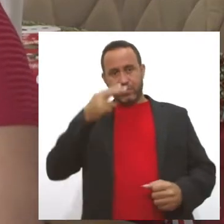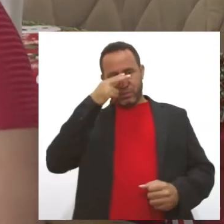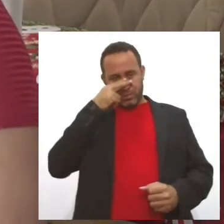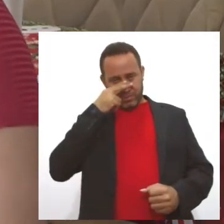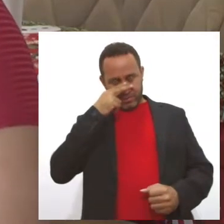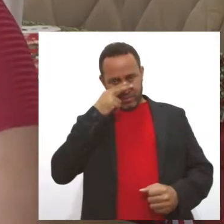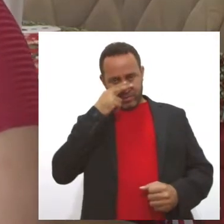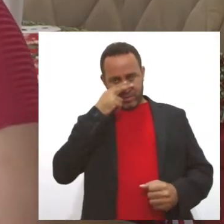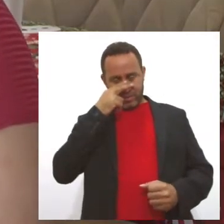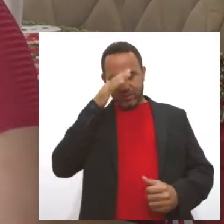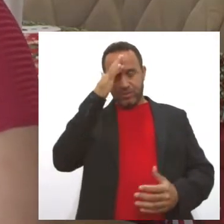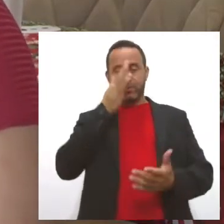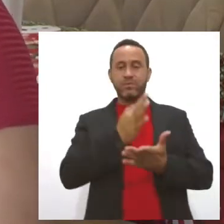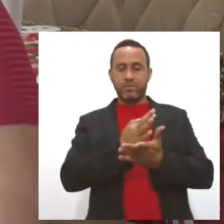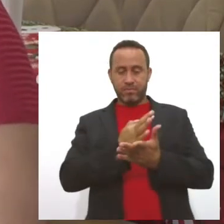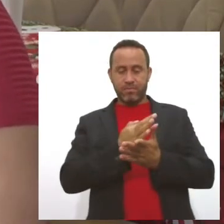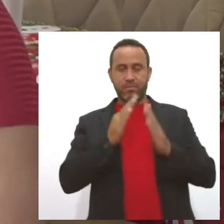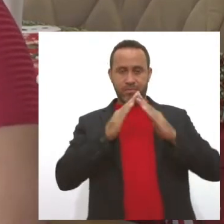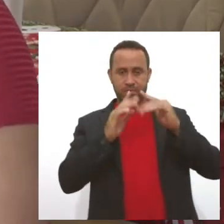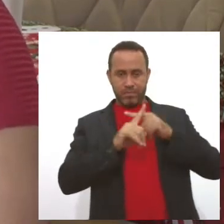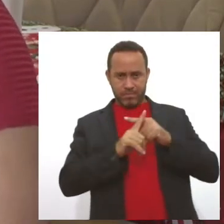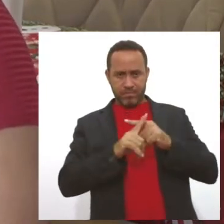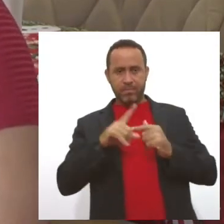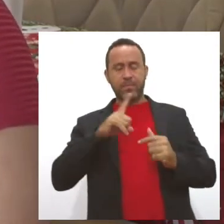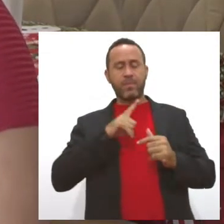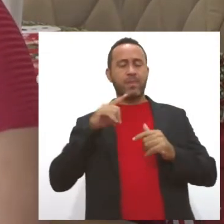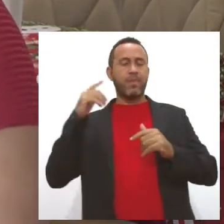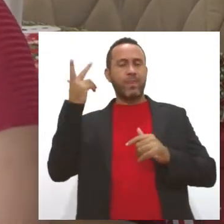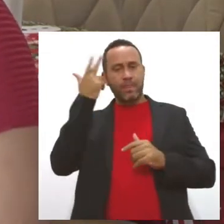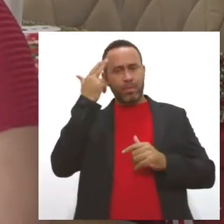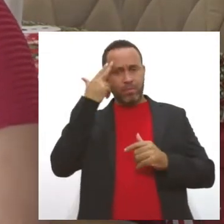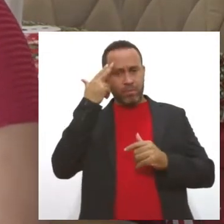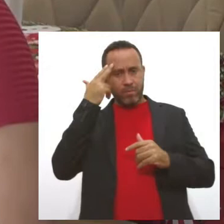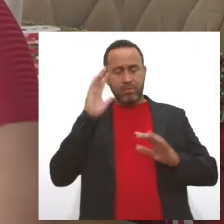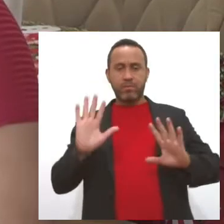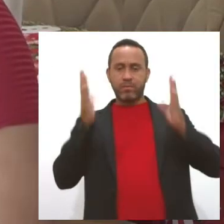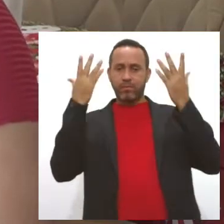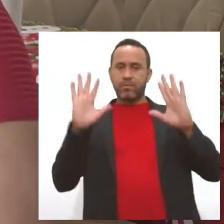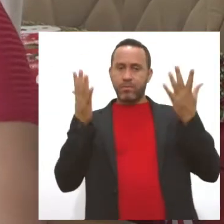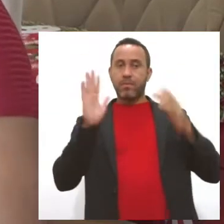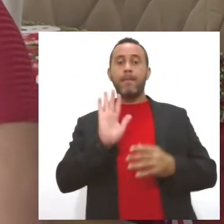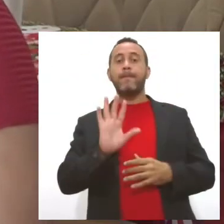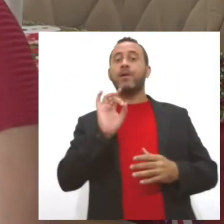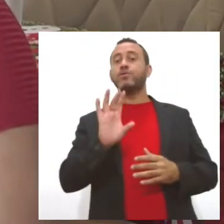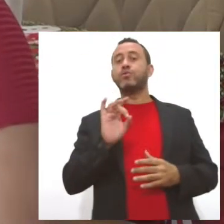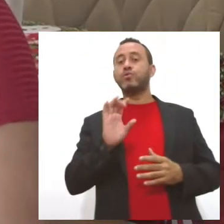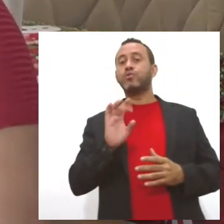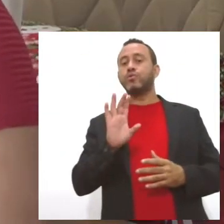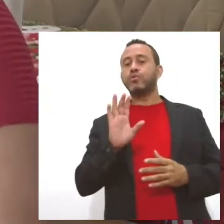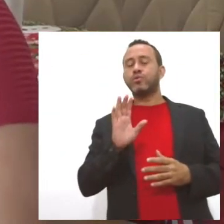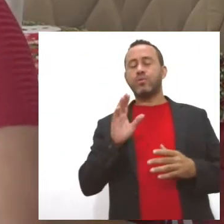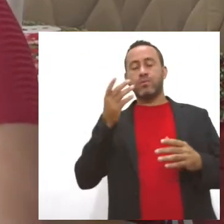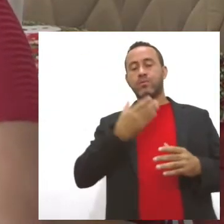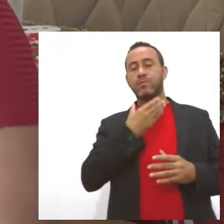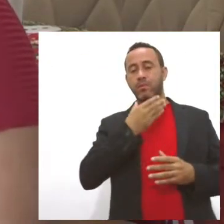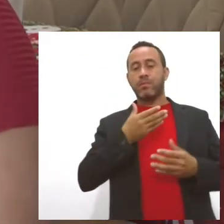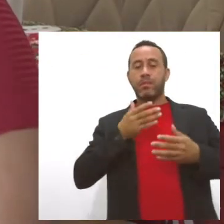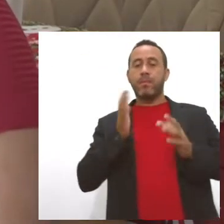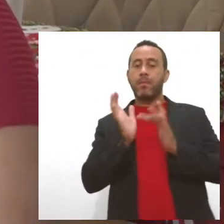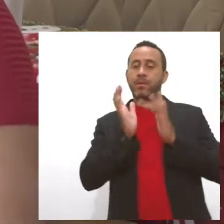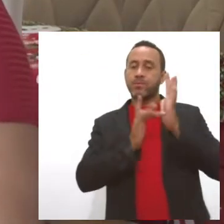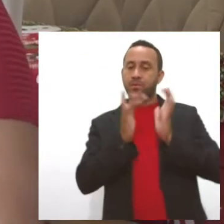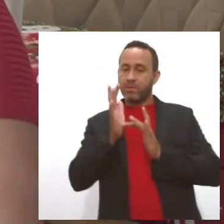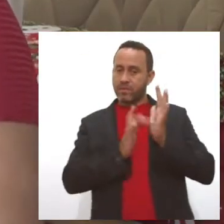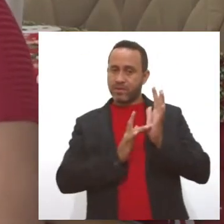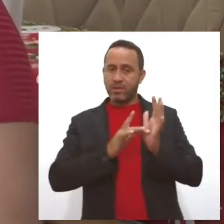meus pais são evangélicos. E a gente sempre teve essa tradição de comemorar o Natal, mas não só pelo Natal, mas sim pelo aniversariante do